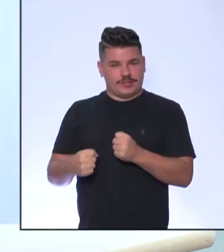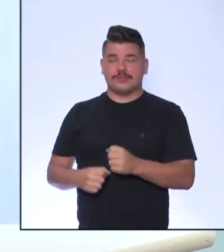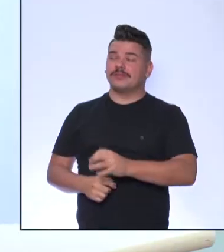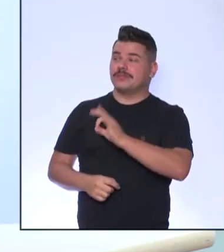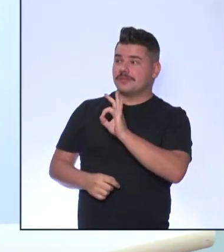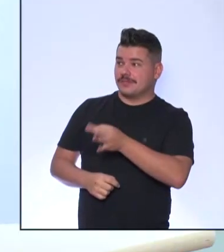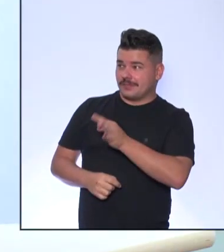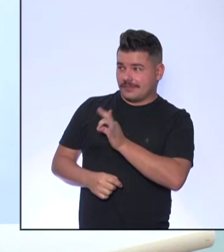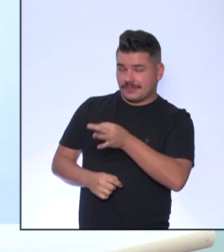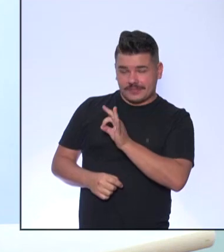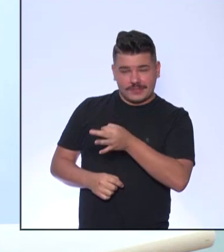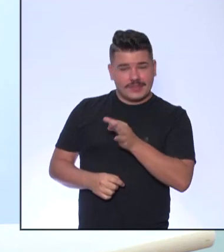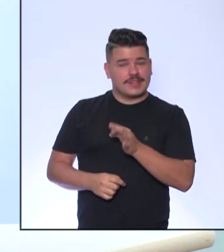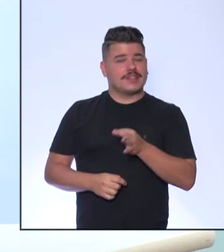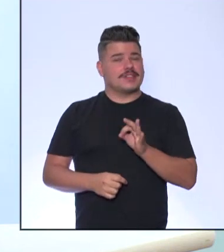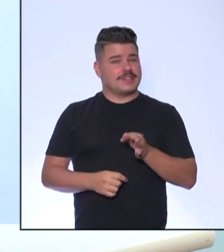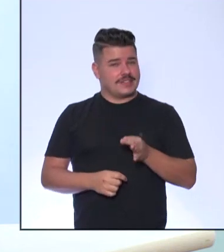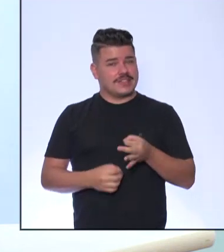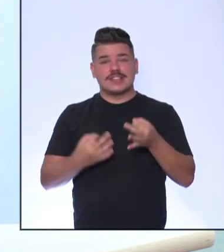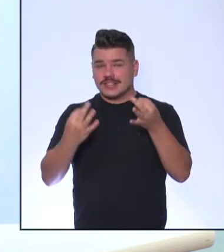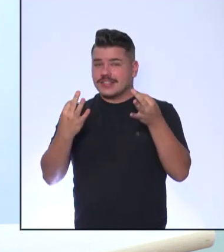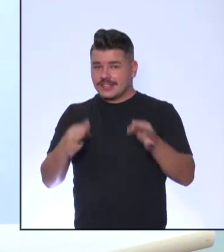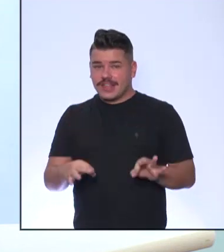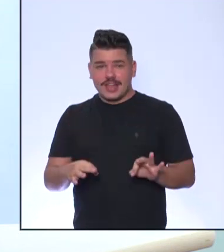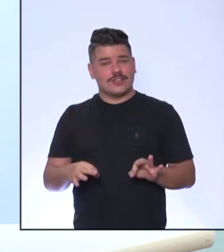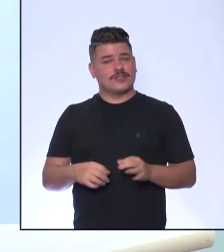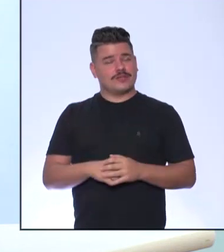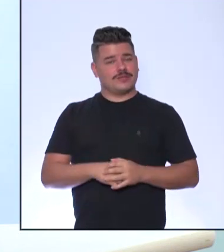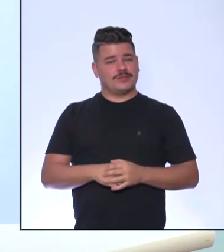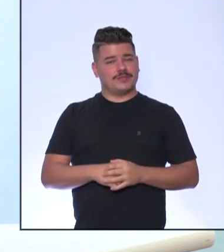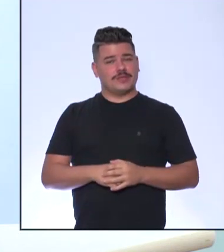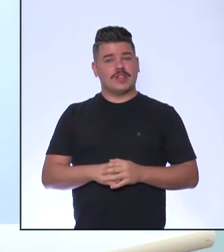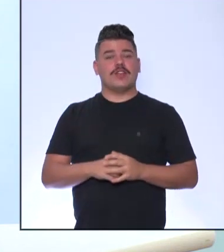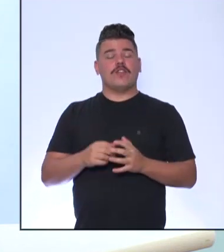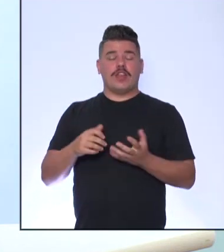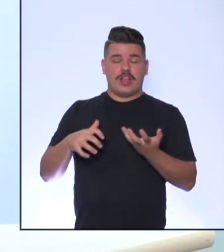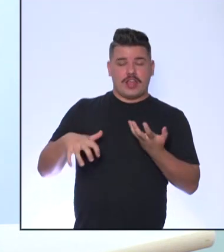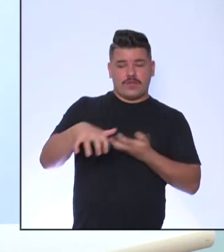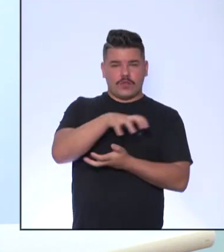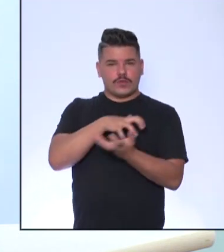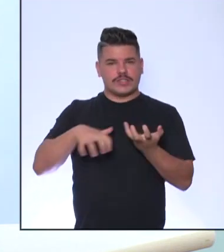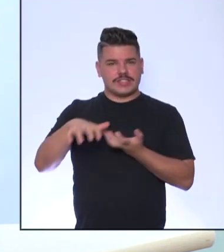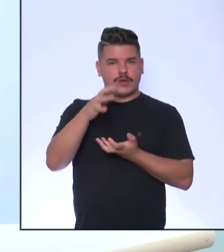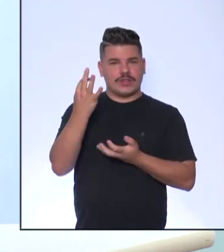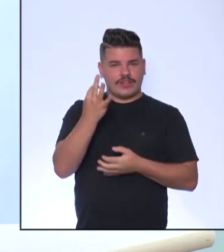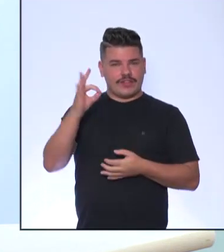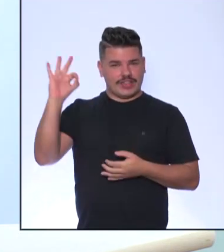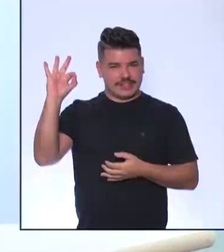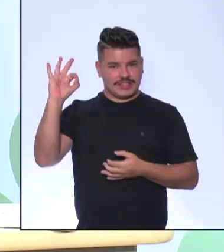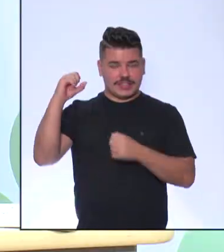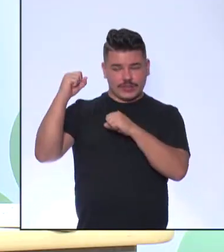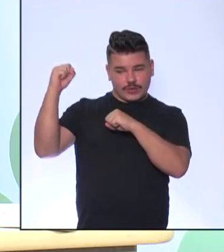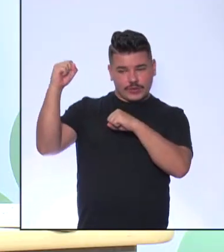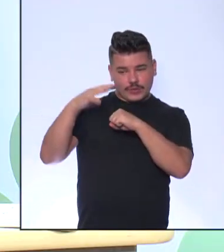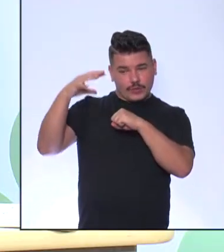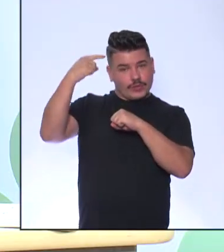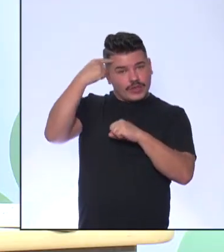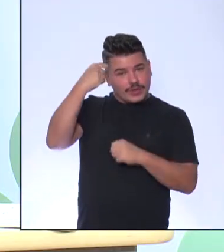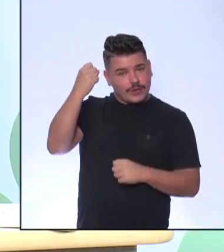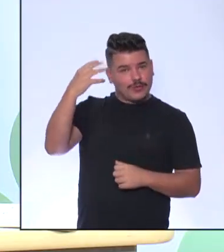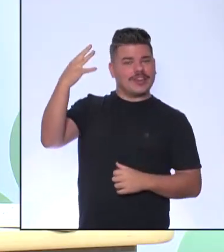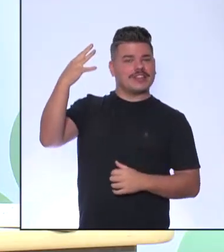isso mesmo E que são os ideais da Revolução Francesa E do Luminismo Muito bem